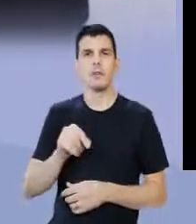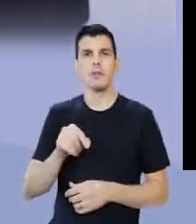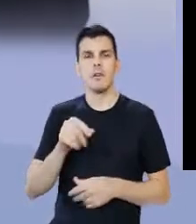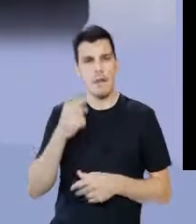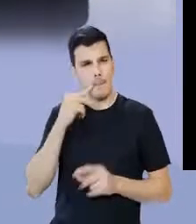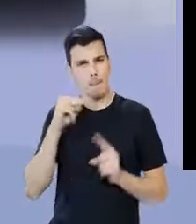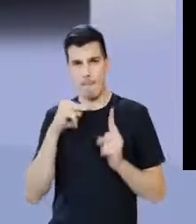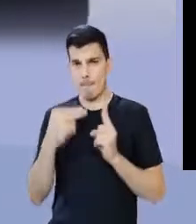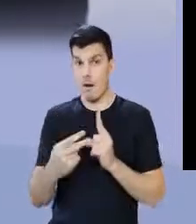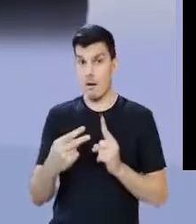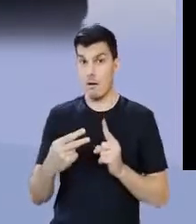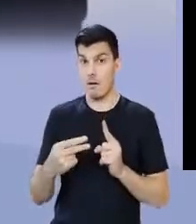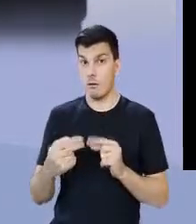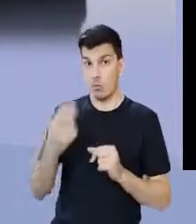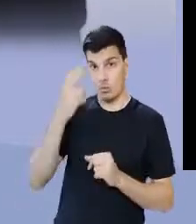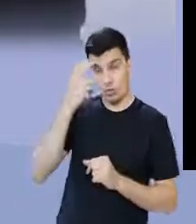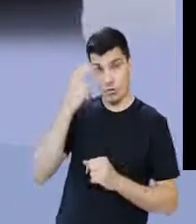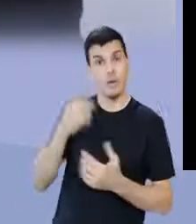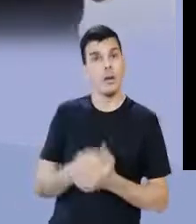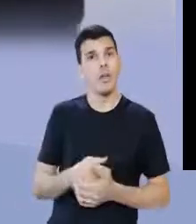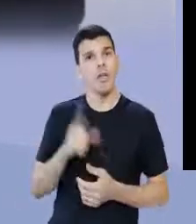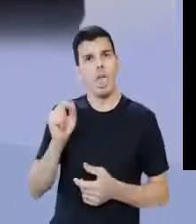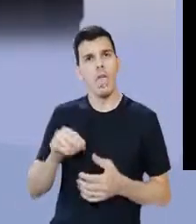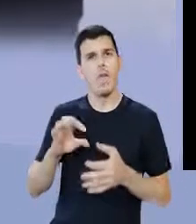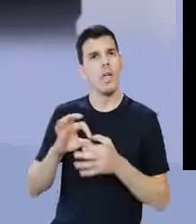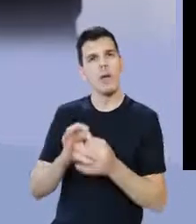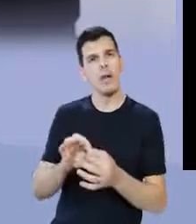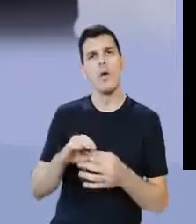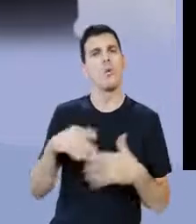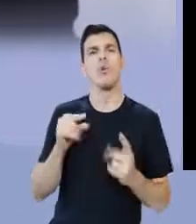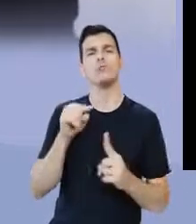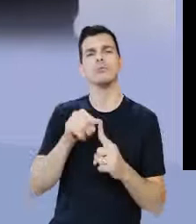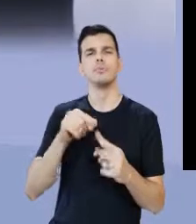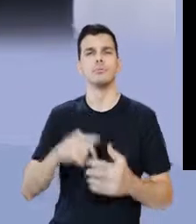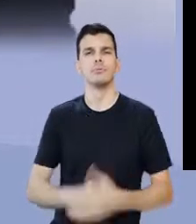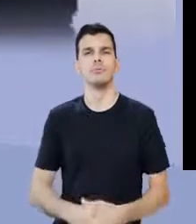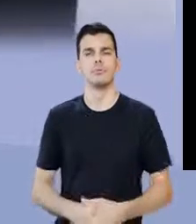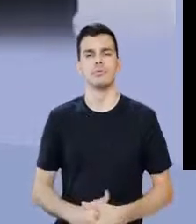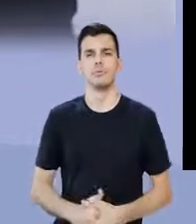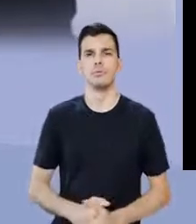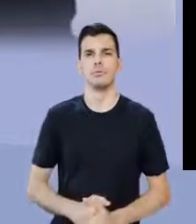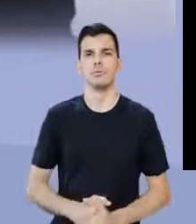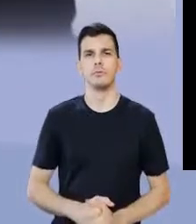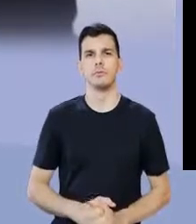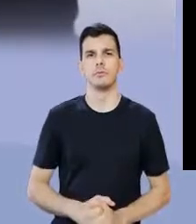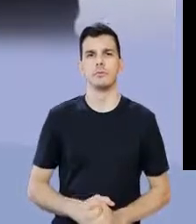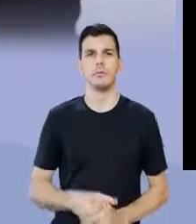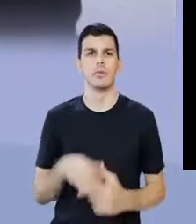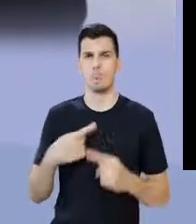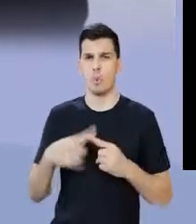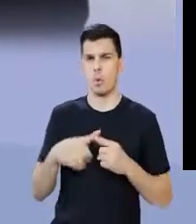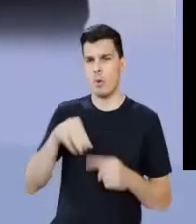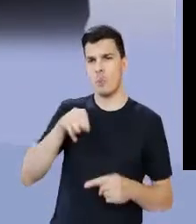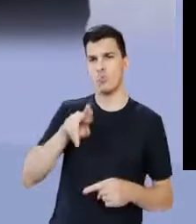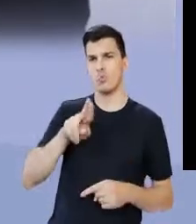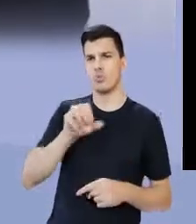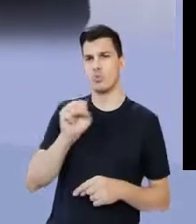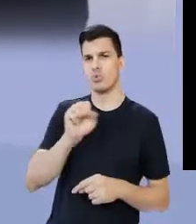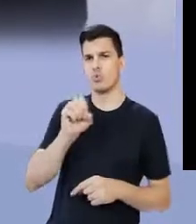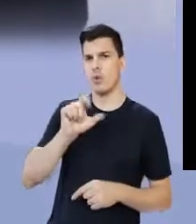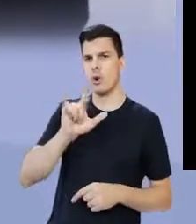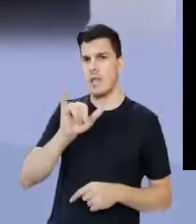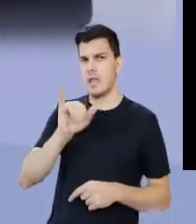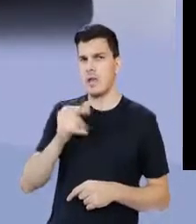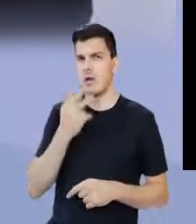clássica, pela perspectiva, do patrimônio cultural, foi realizada, com qual objetivo? Por que que Mussolini,